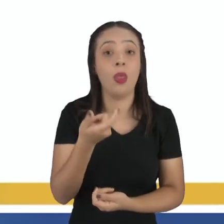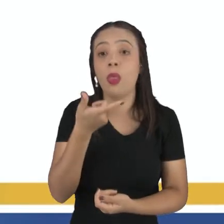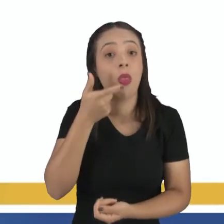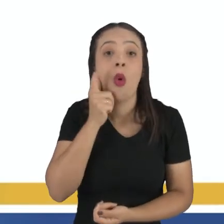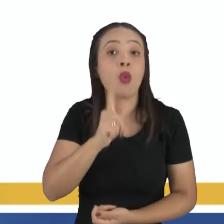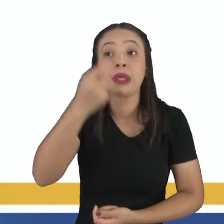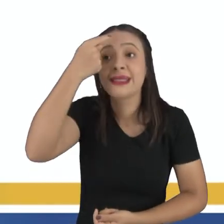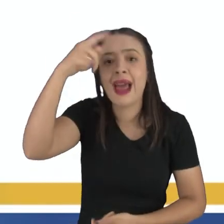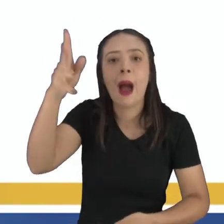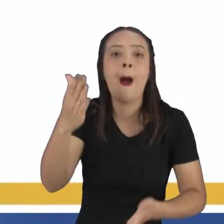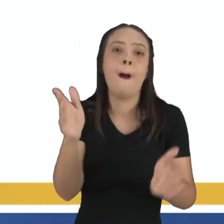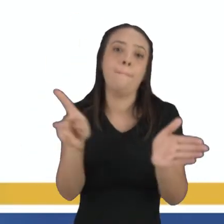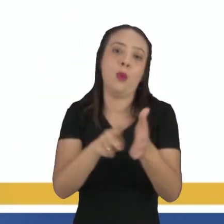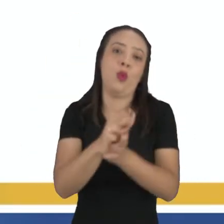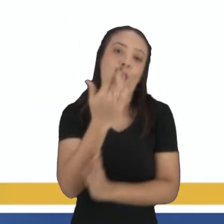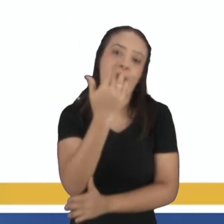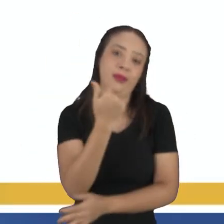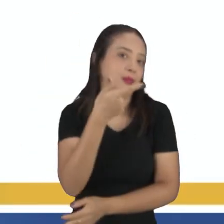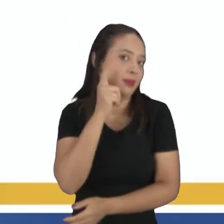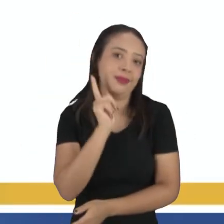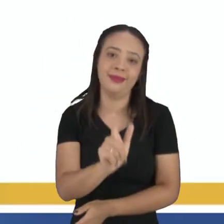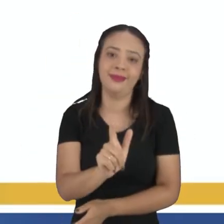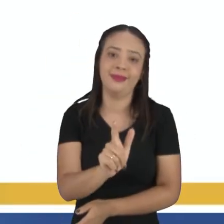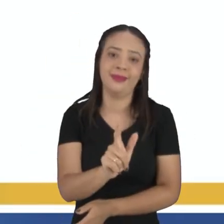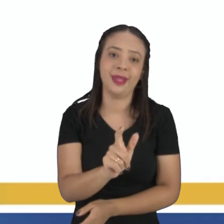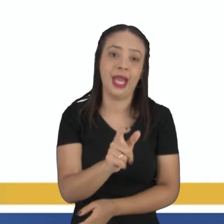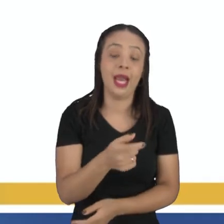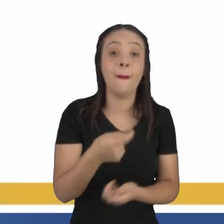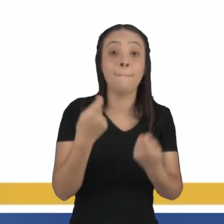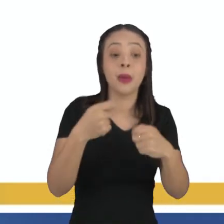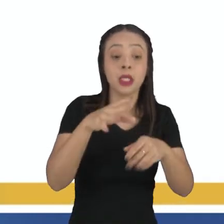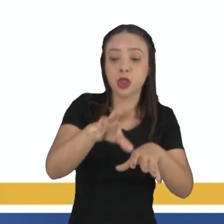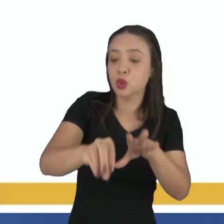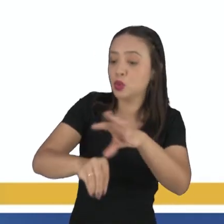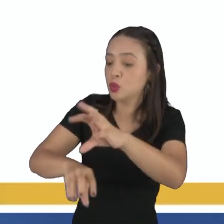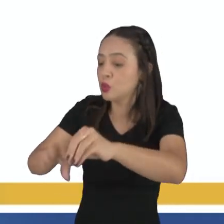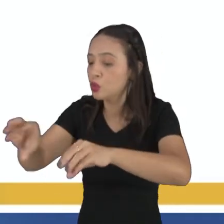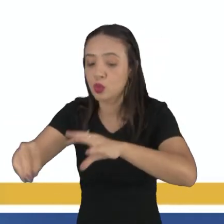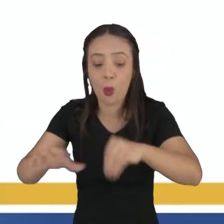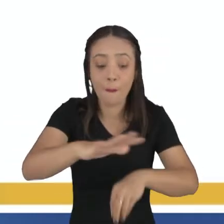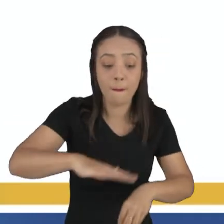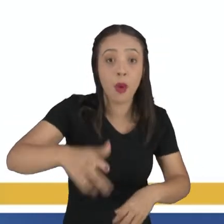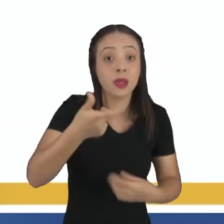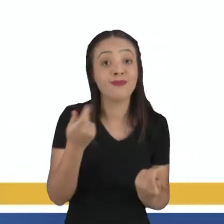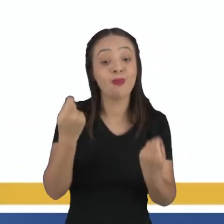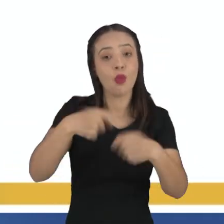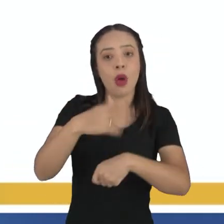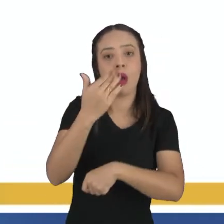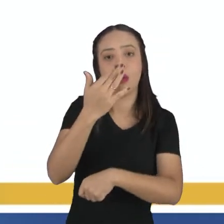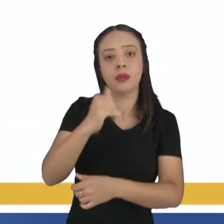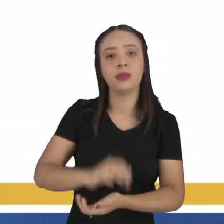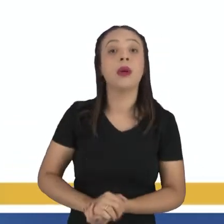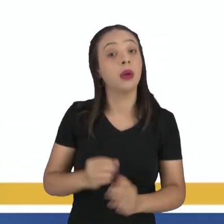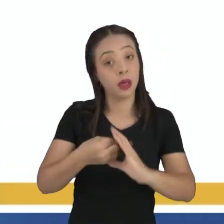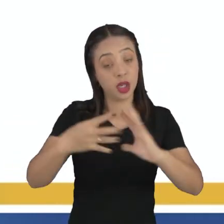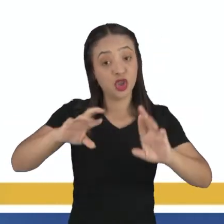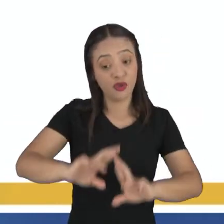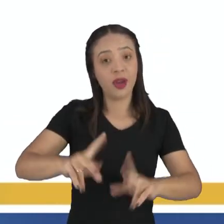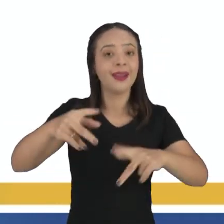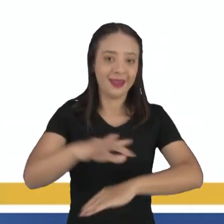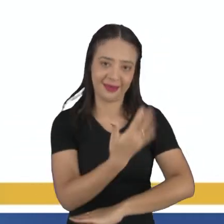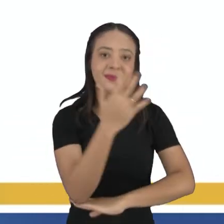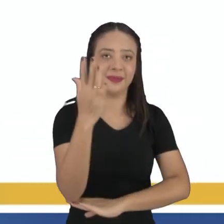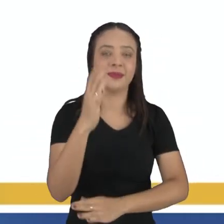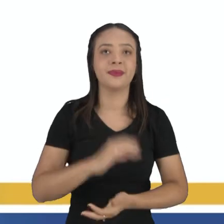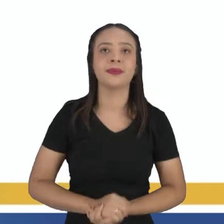conseguem produzir o seu próprio alimento, elas pegam do meio externo. Então, isso é uma característica que difere em ela das plantas. Então, ali só uma